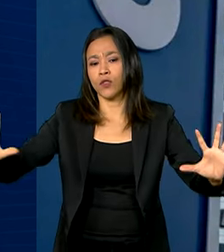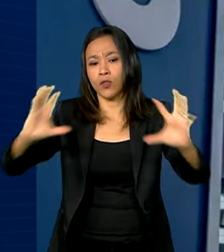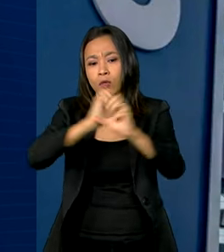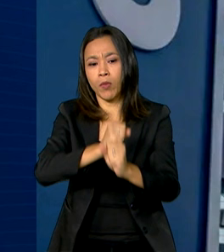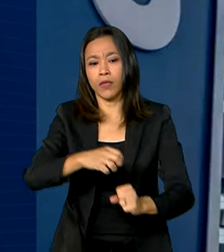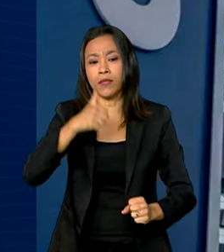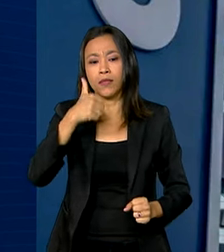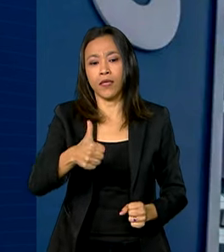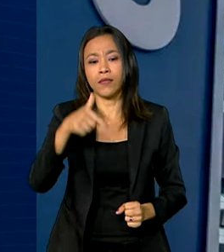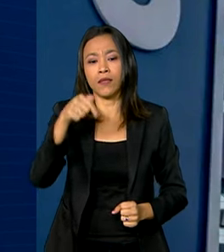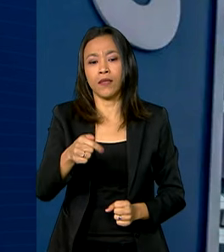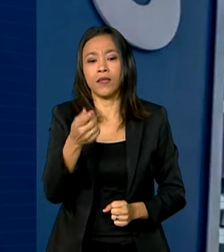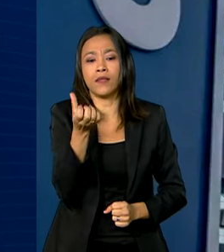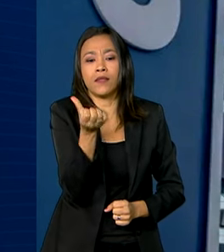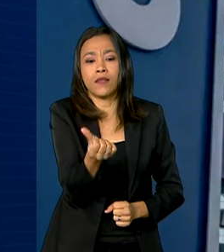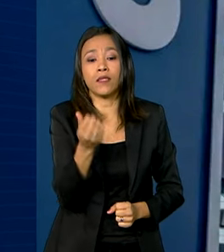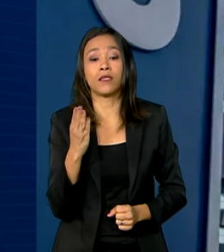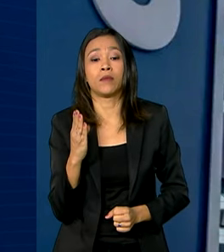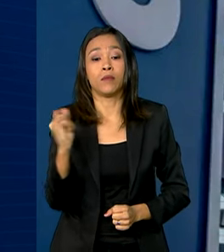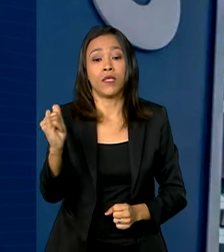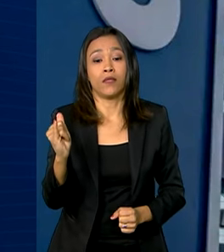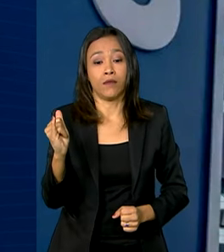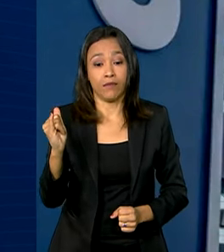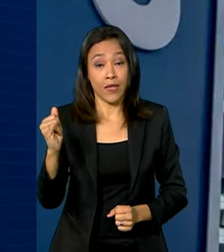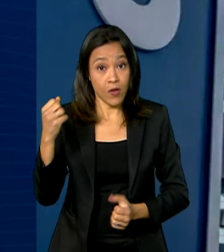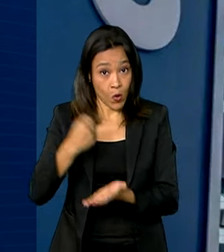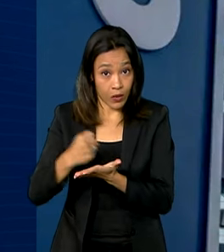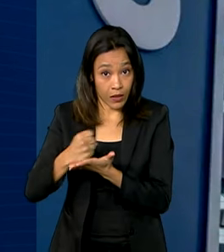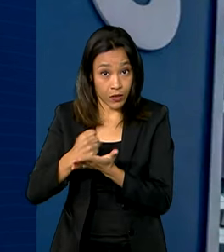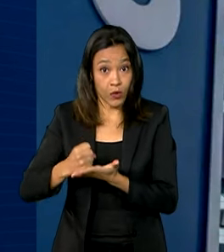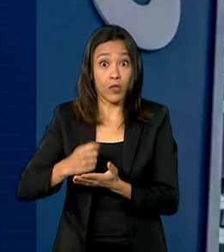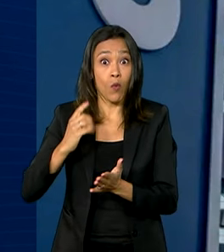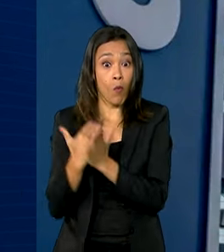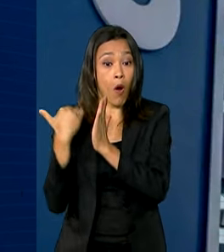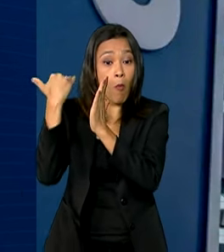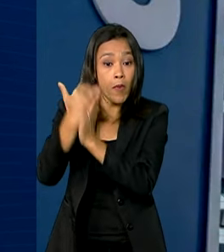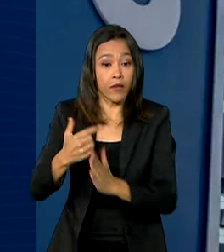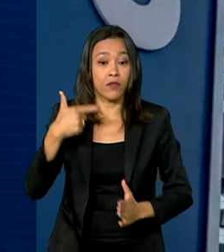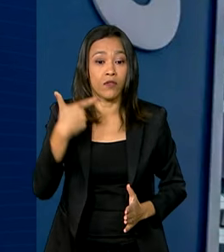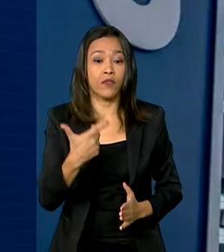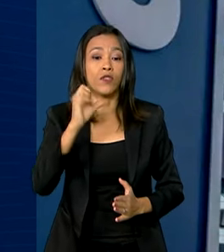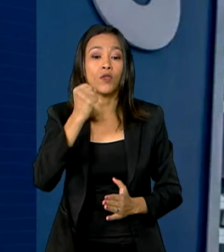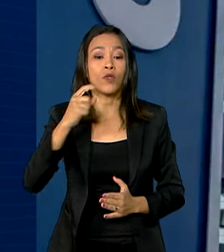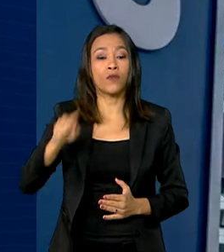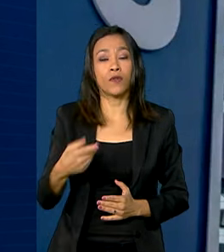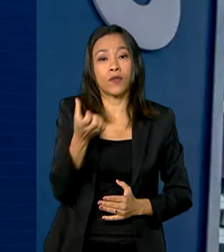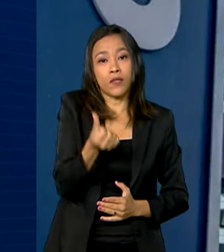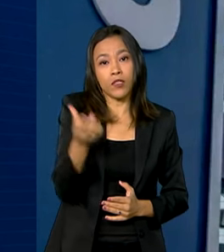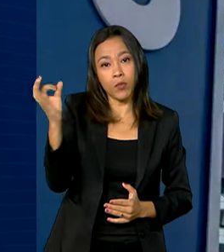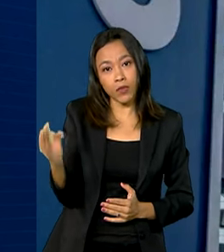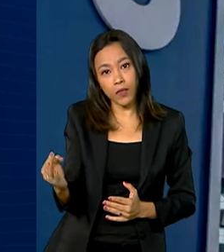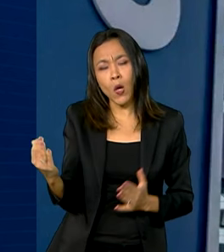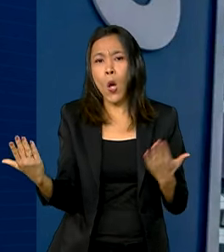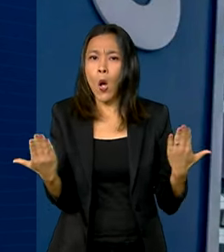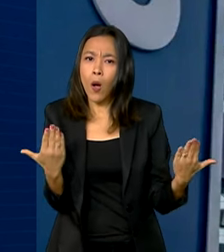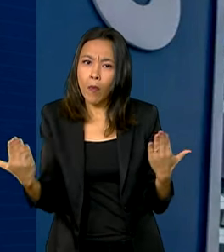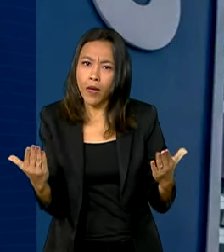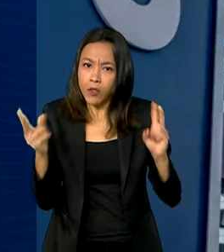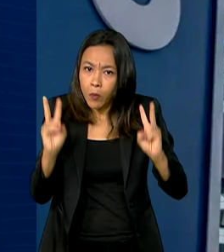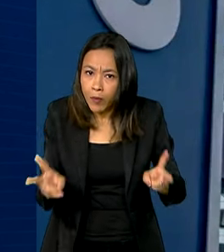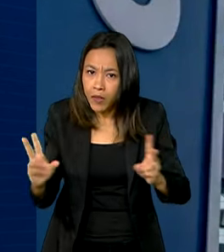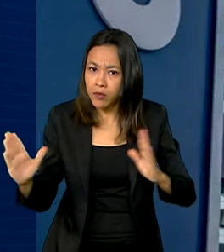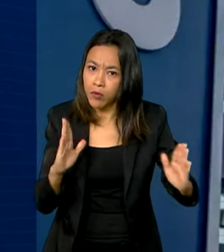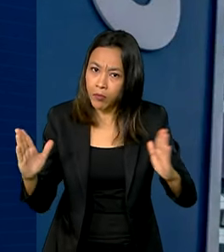176 bilhões, um aumento de 28,6% em relação ao mesmo